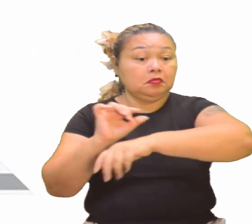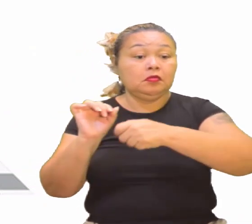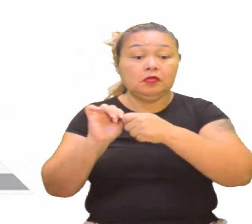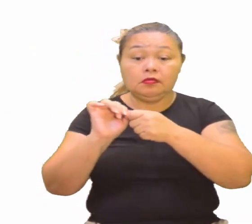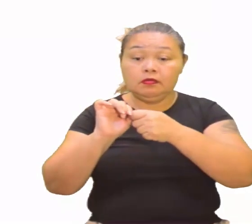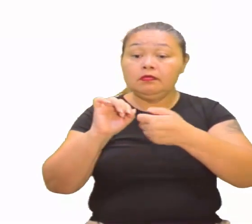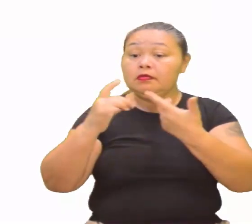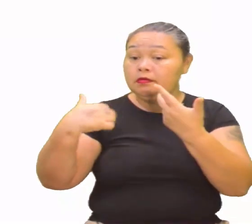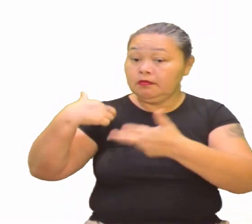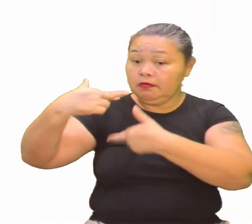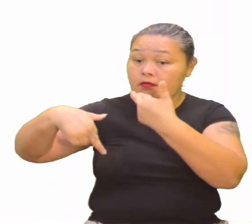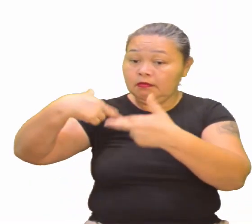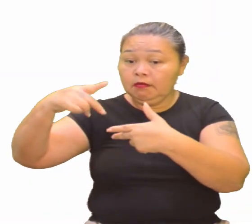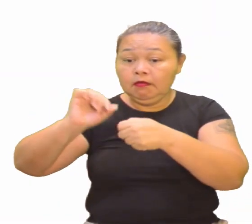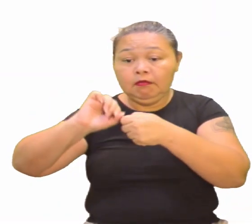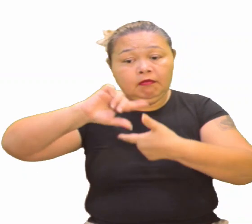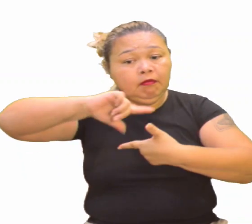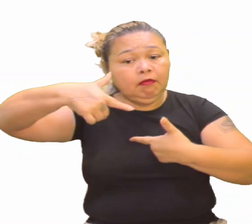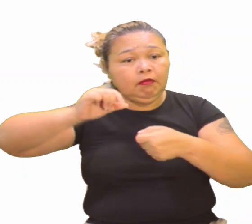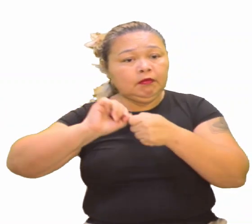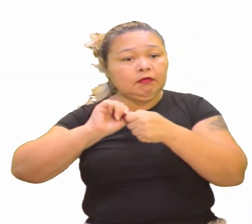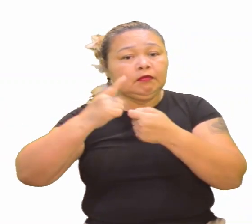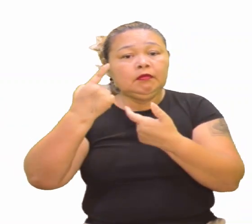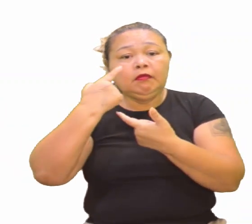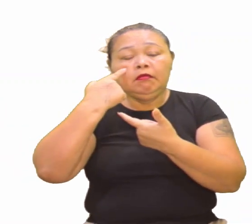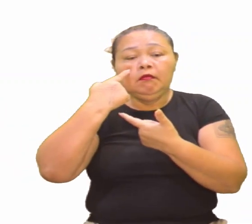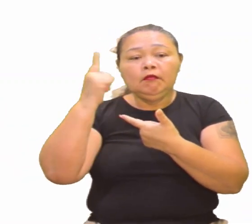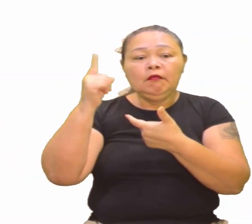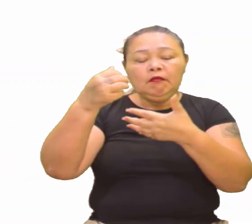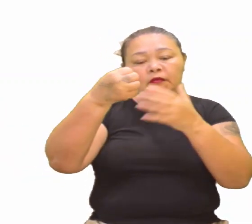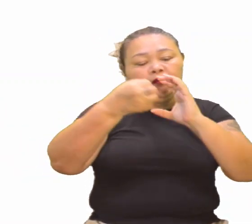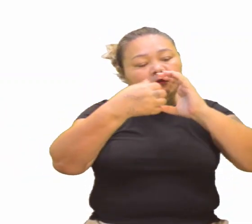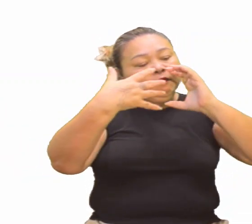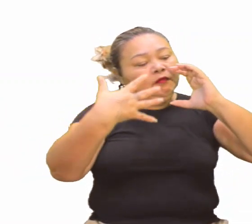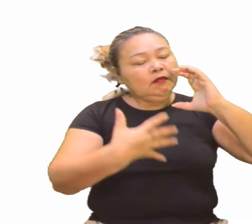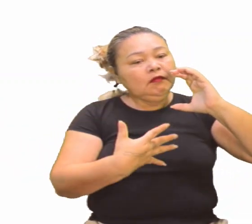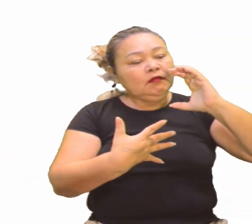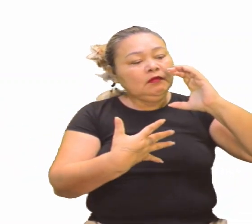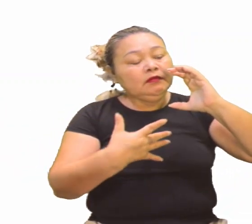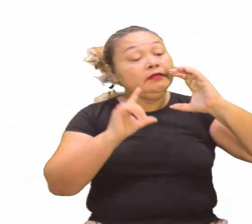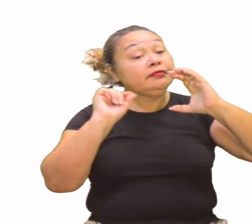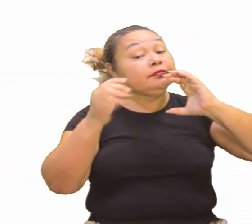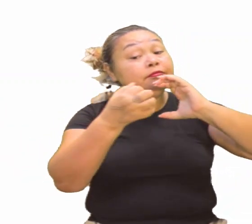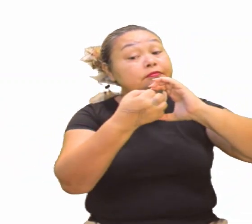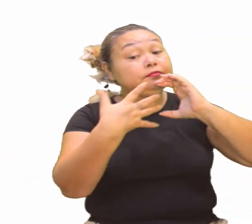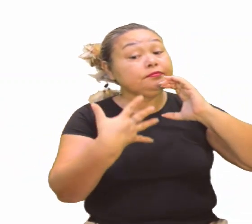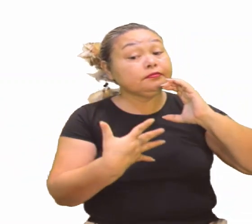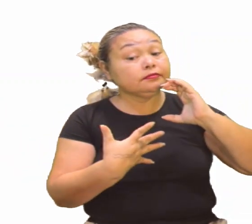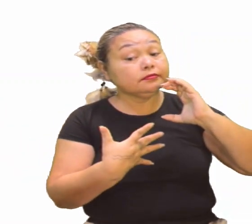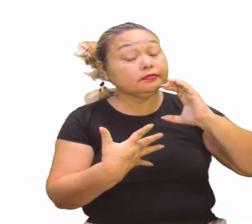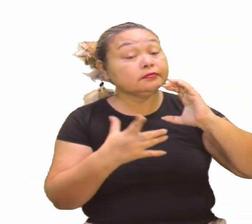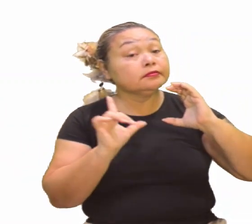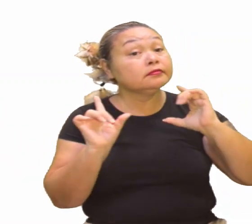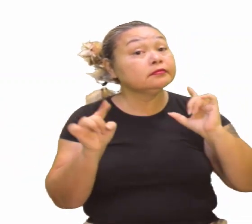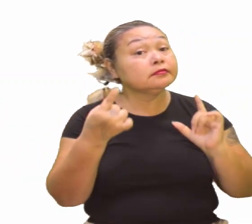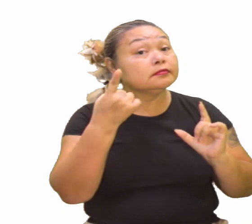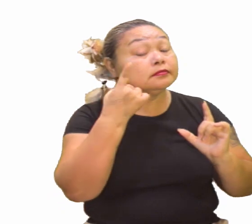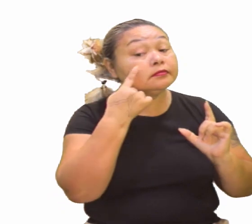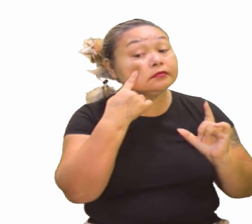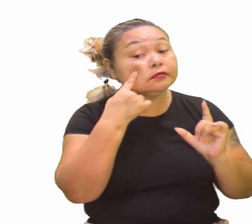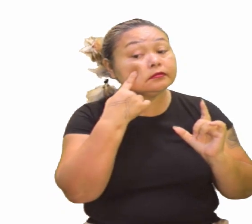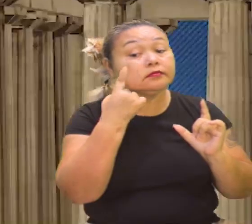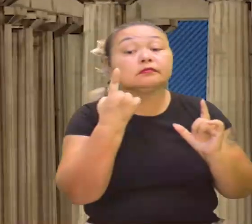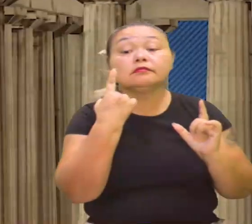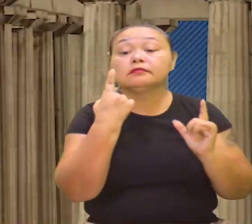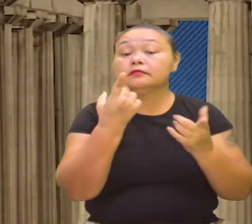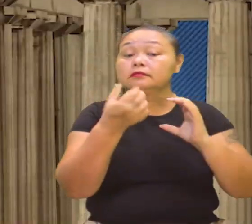Modernidade, tá? Então, vamos ver agora as características. O que é isso? Veja bem. Eu quero